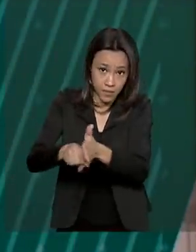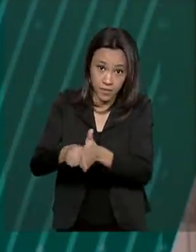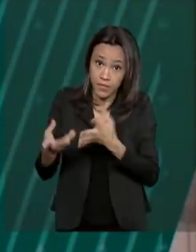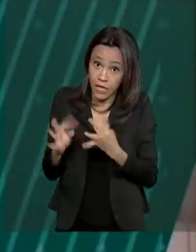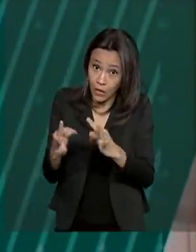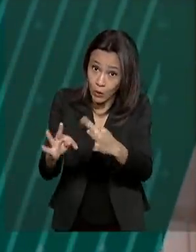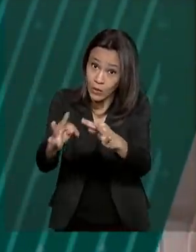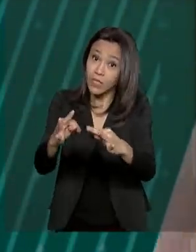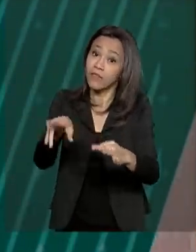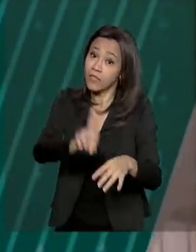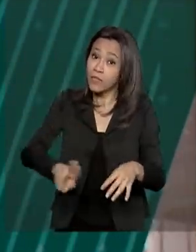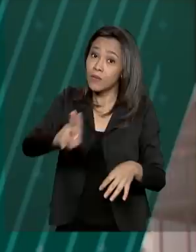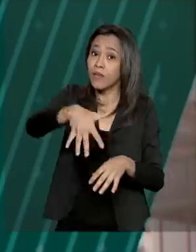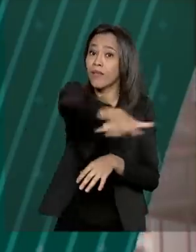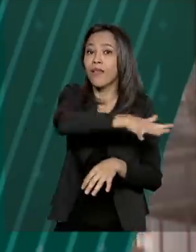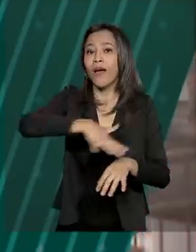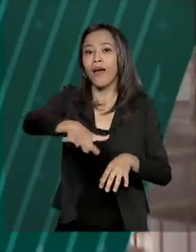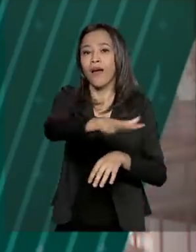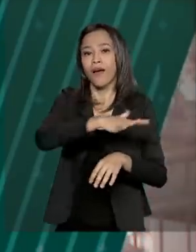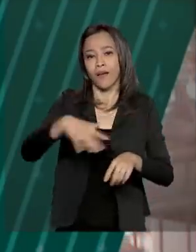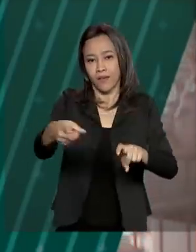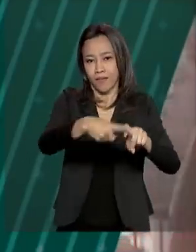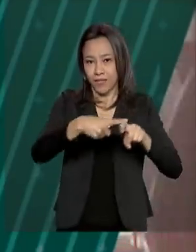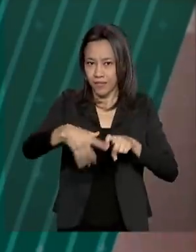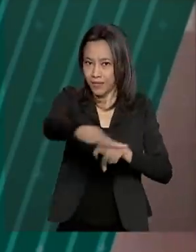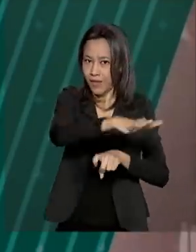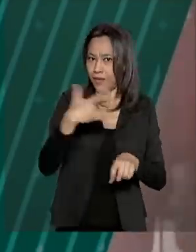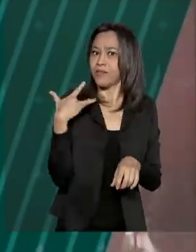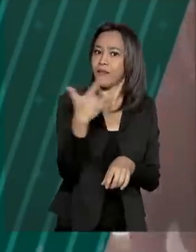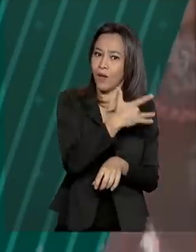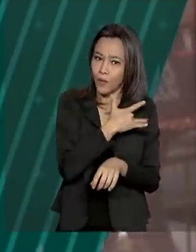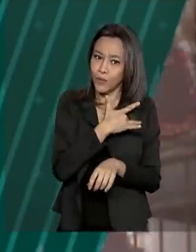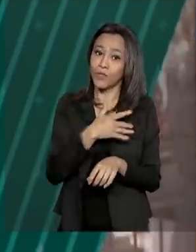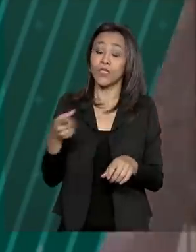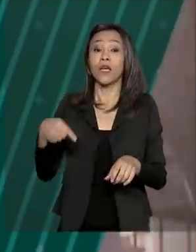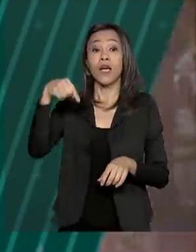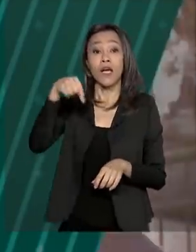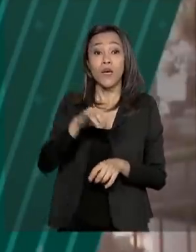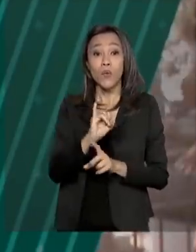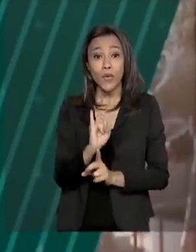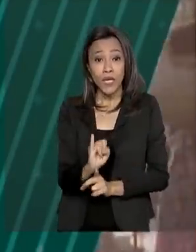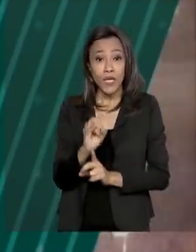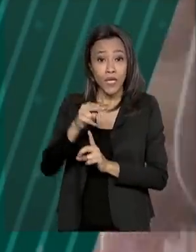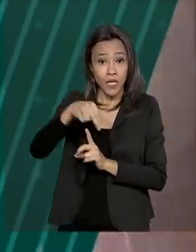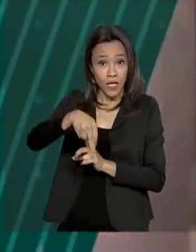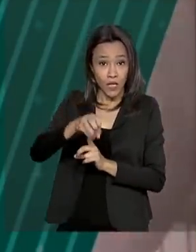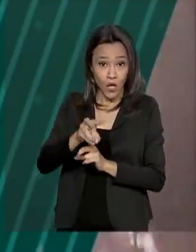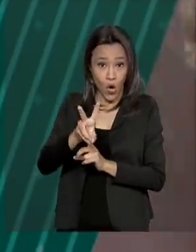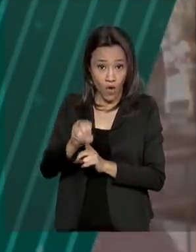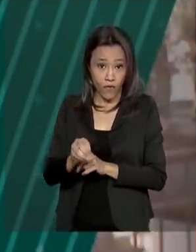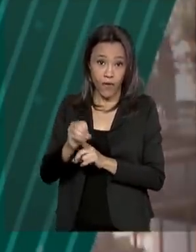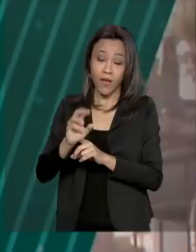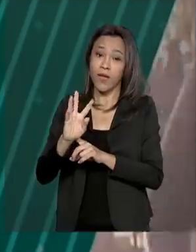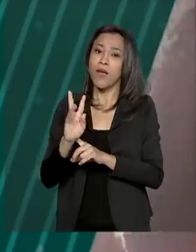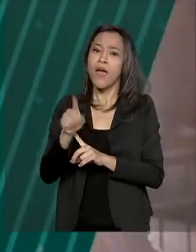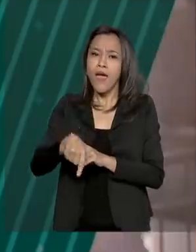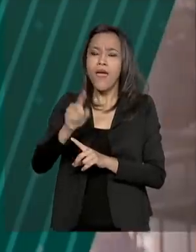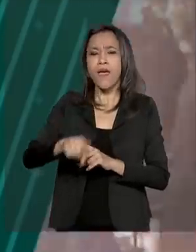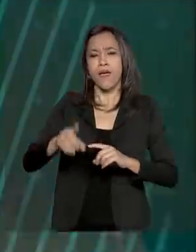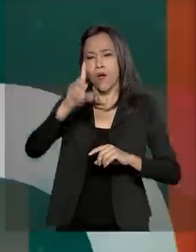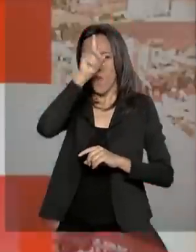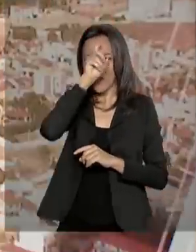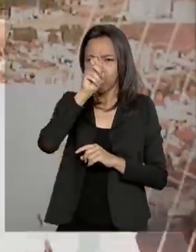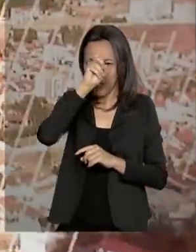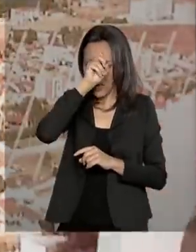utilizadas em todo o sistema de saúde brasileiro. O Inova HFA é uma iniciativa do Hospital das Forças Armadas em